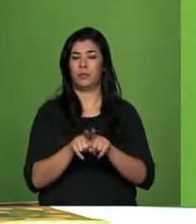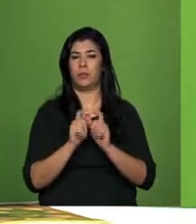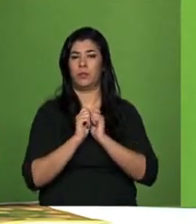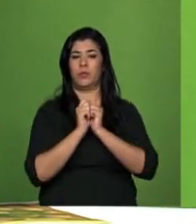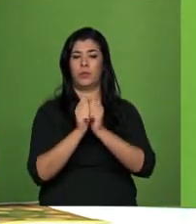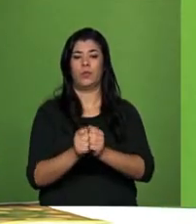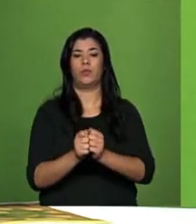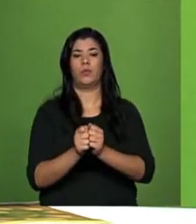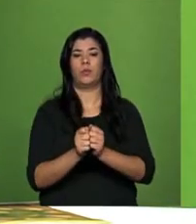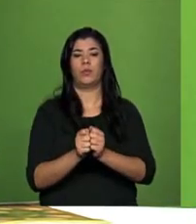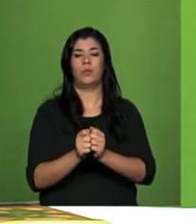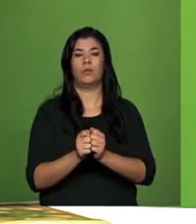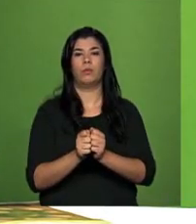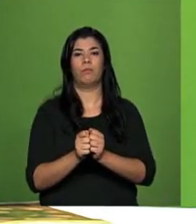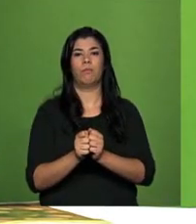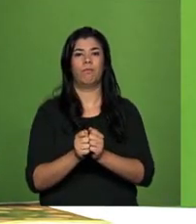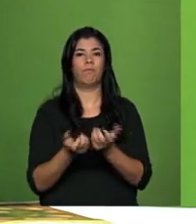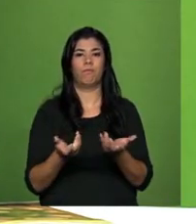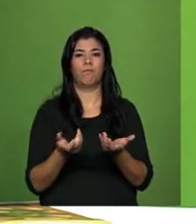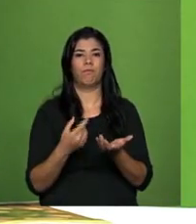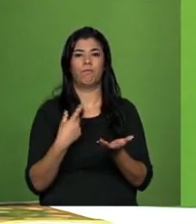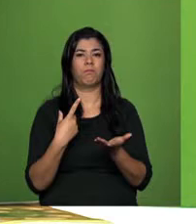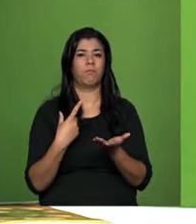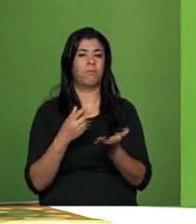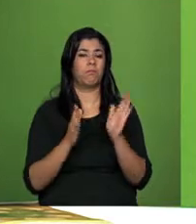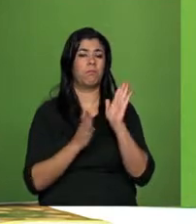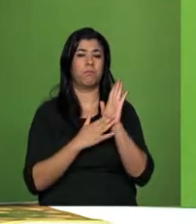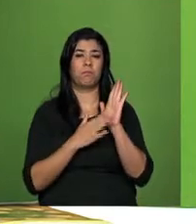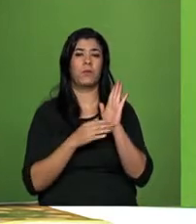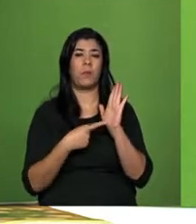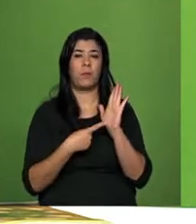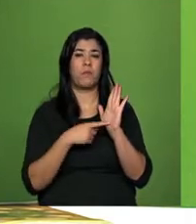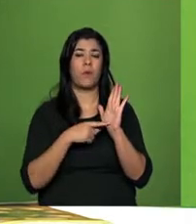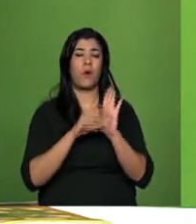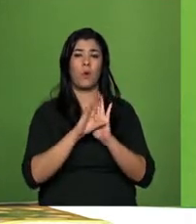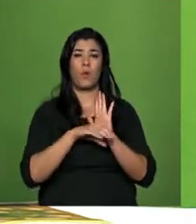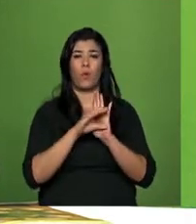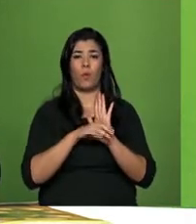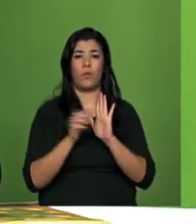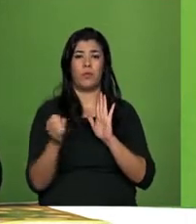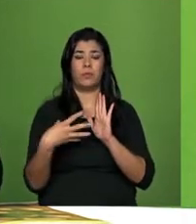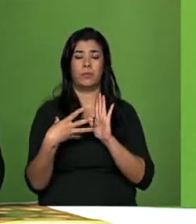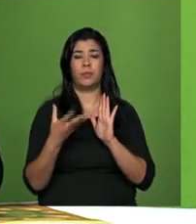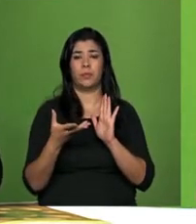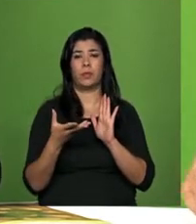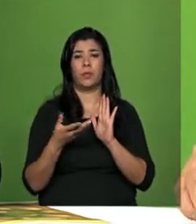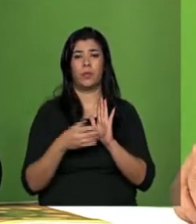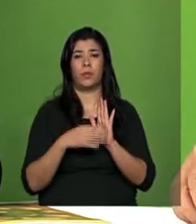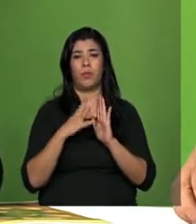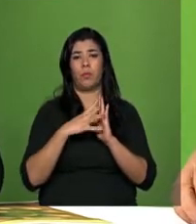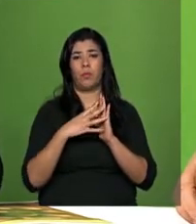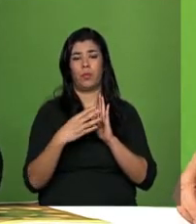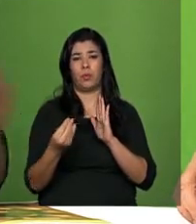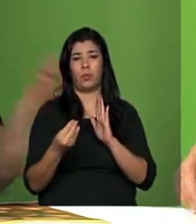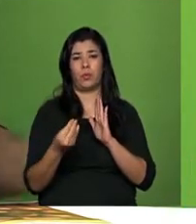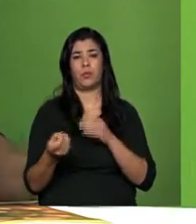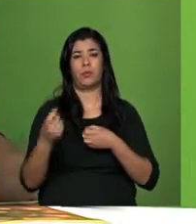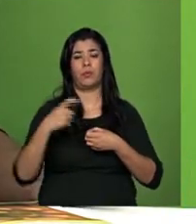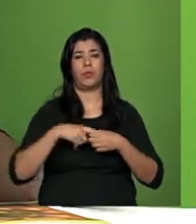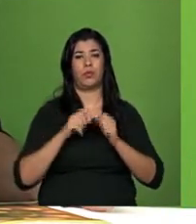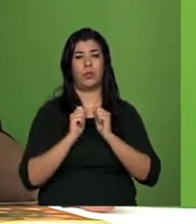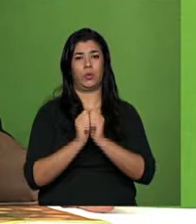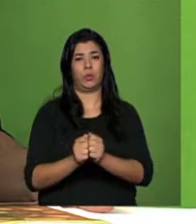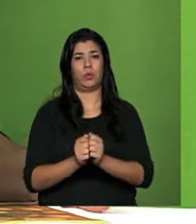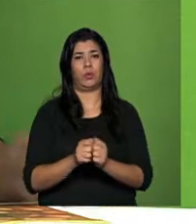uma proposta, com a definição de um novo modelo de parceria entre o Ministério do Meio Ambiente e o